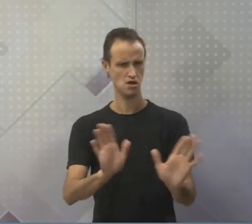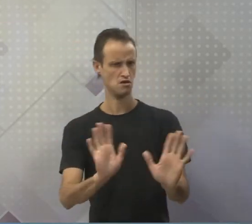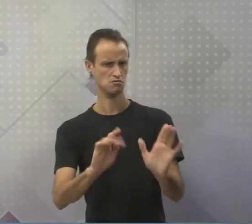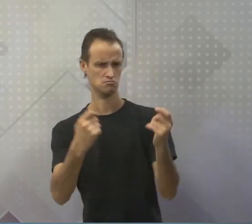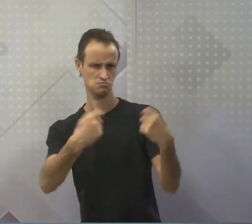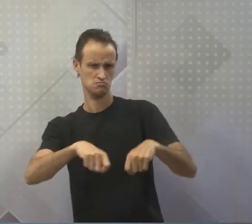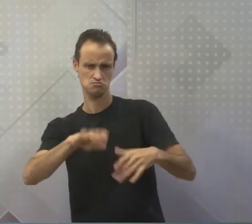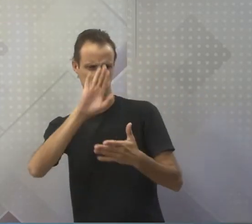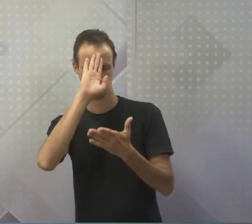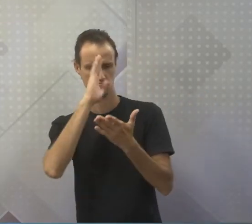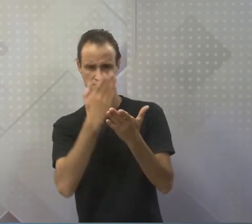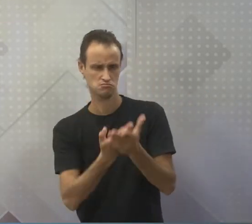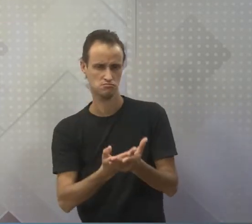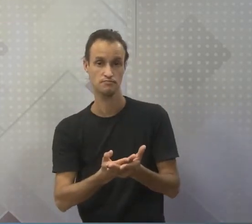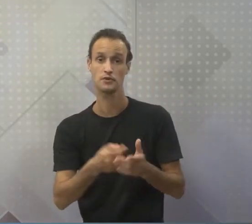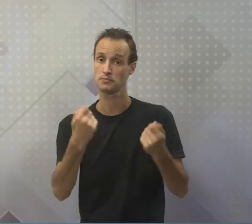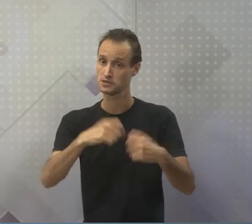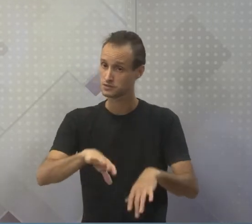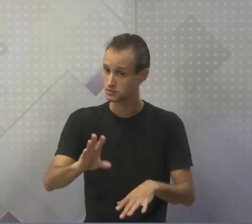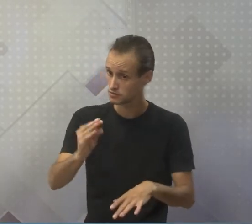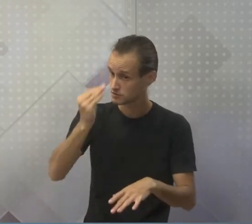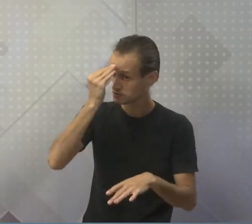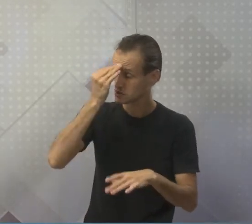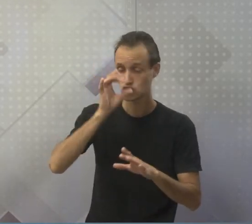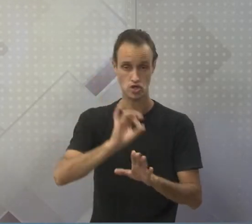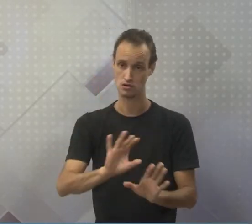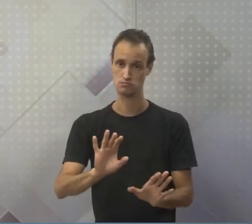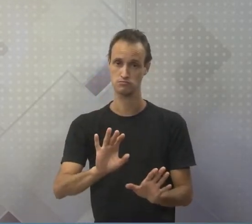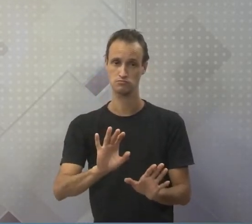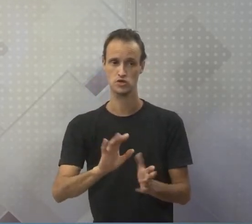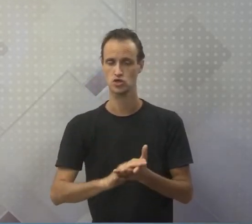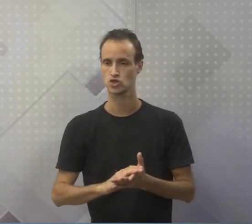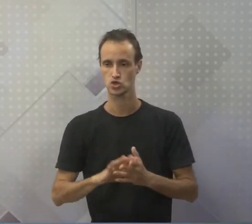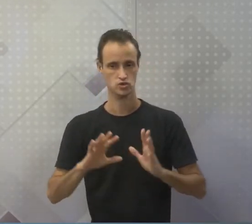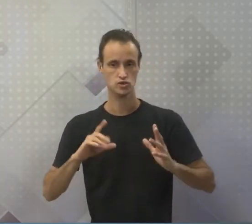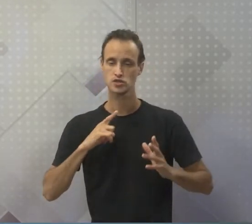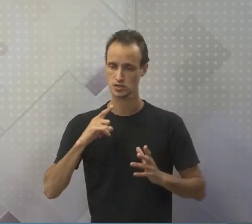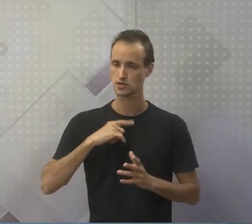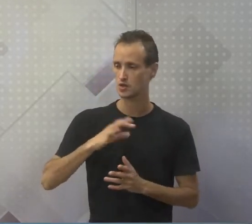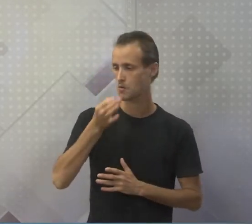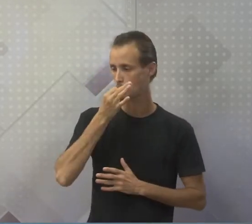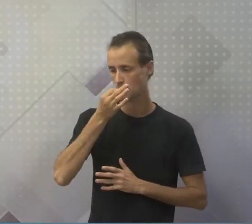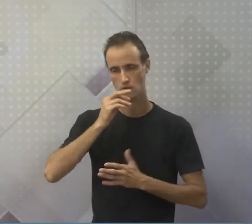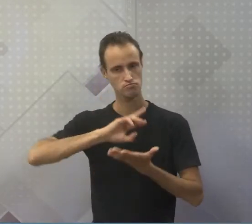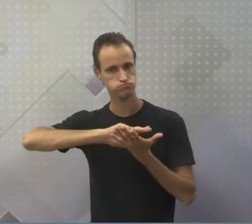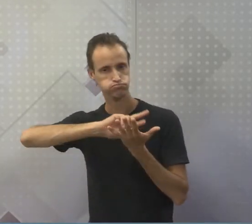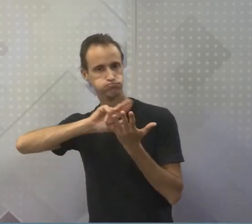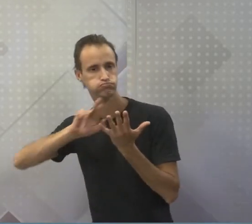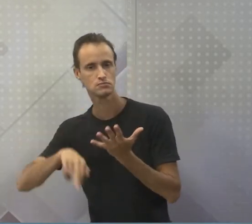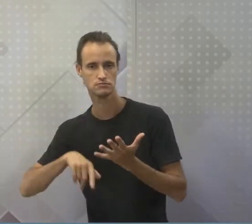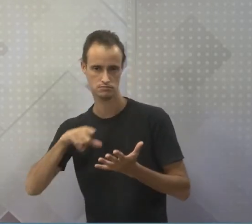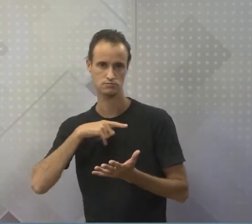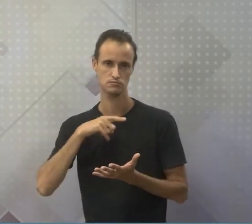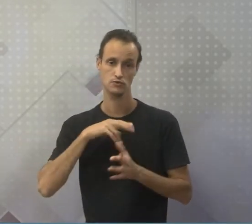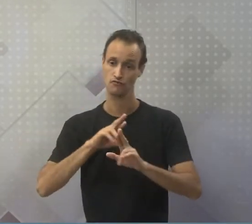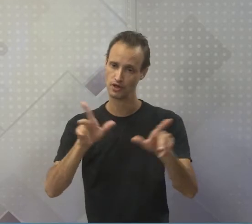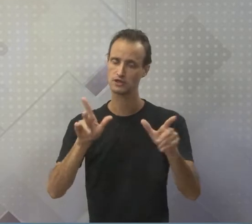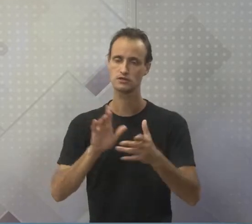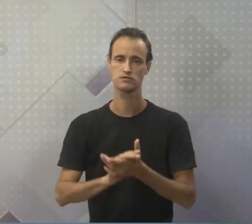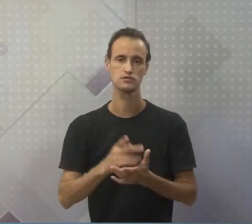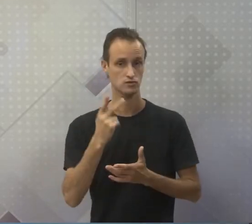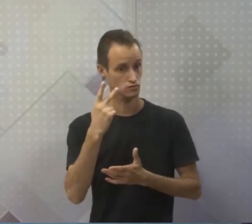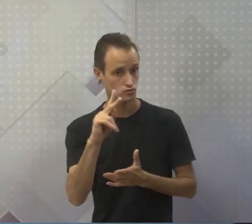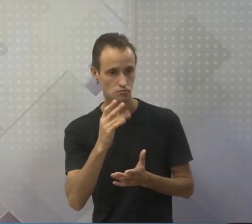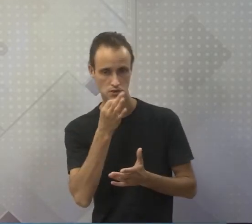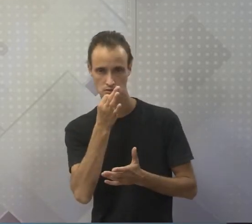precisa não. Precisa saber que nem todo mundo pensa igual a nós. Não pensa igual a você. E aí o